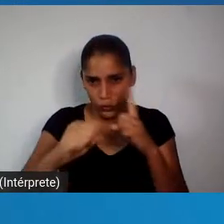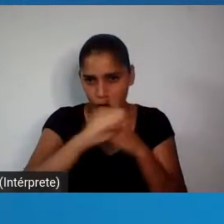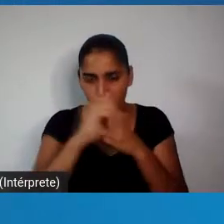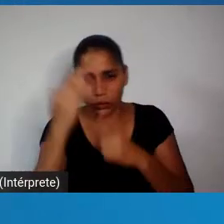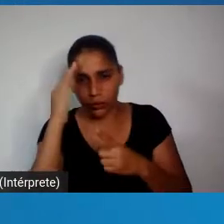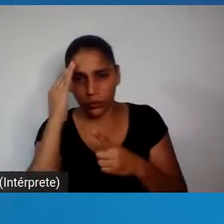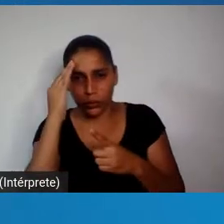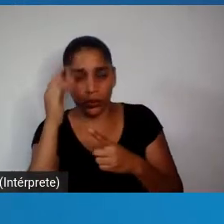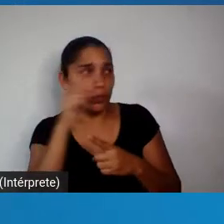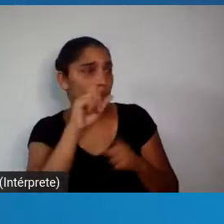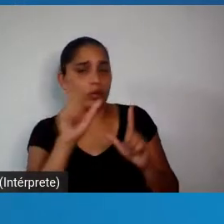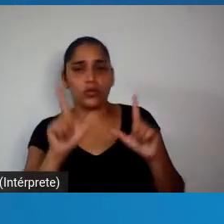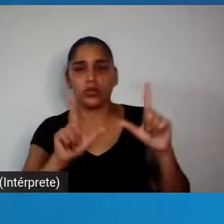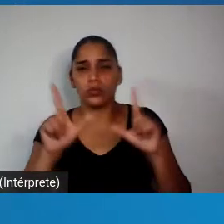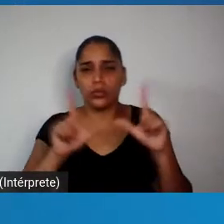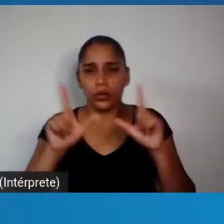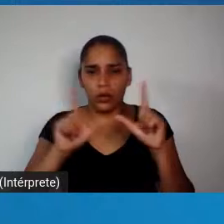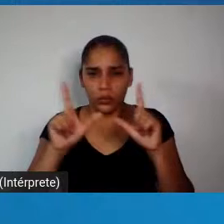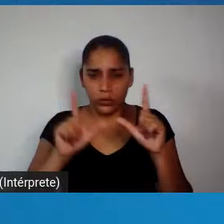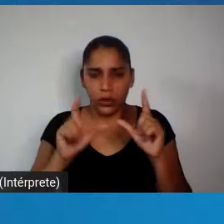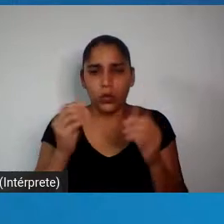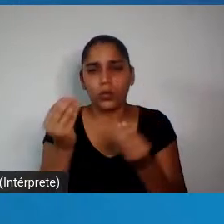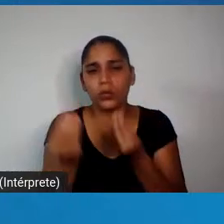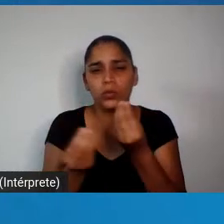temporário, além de estar o risco